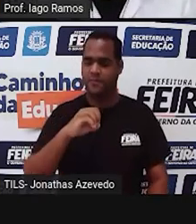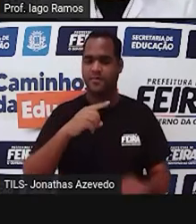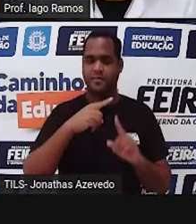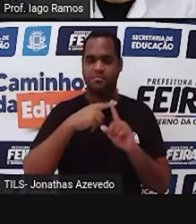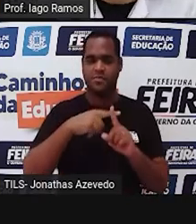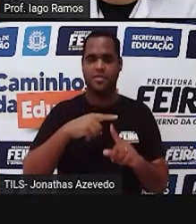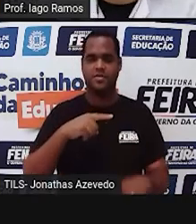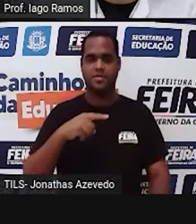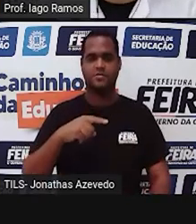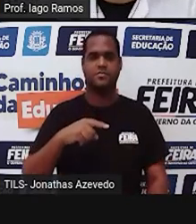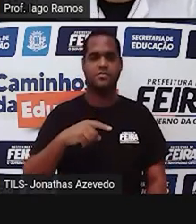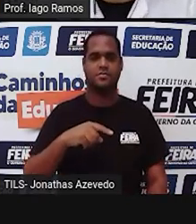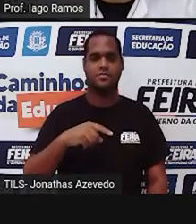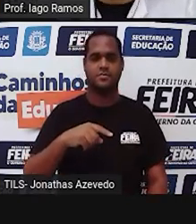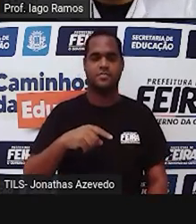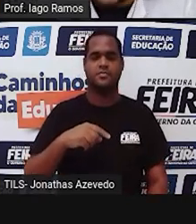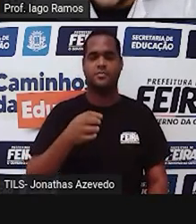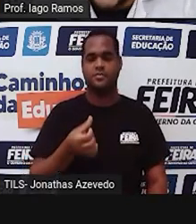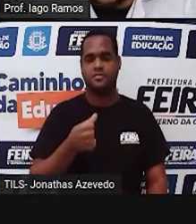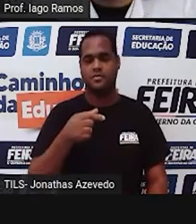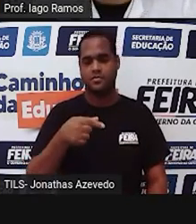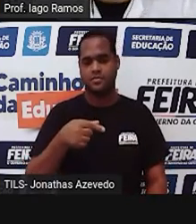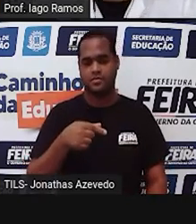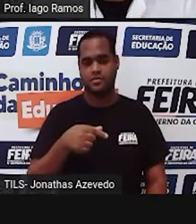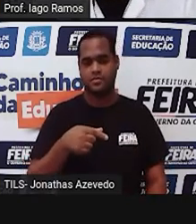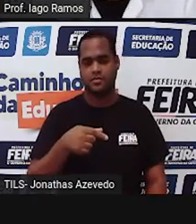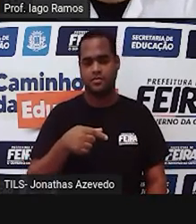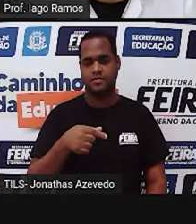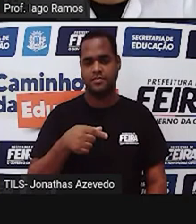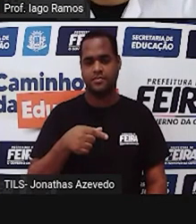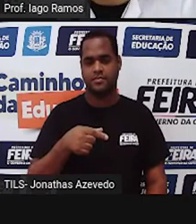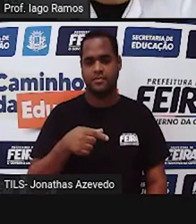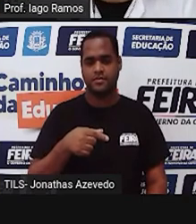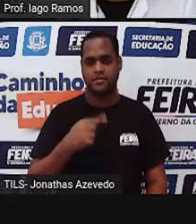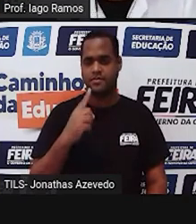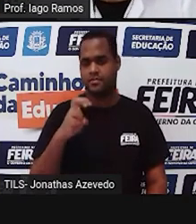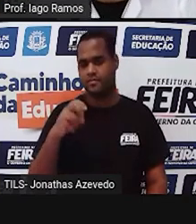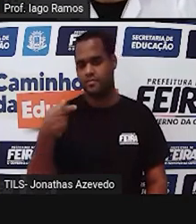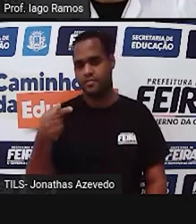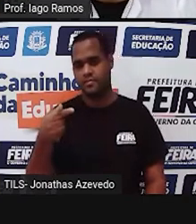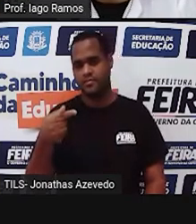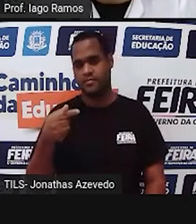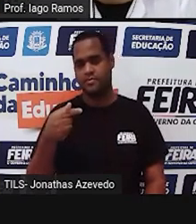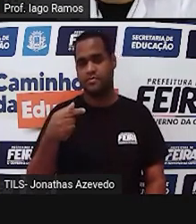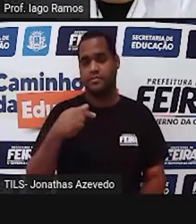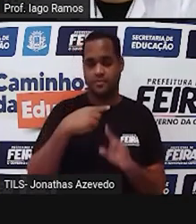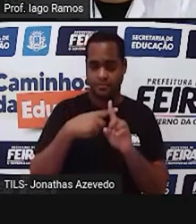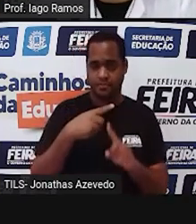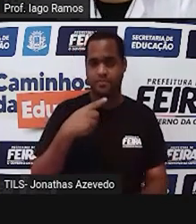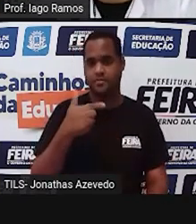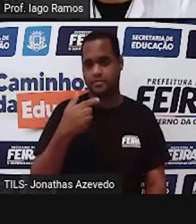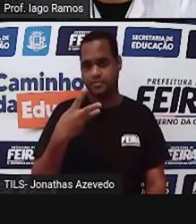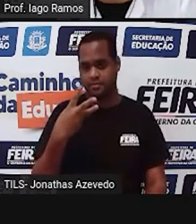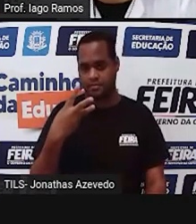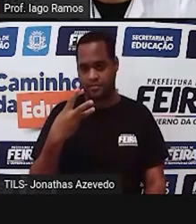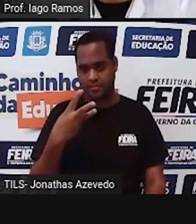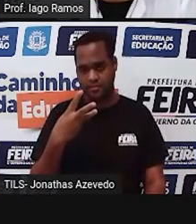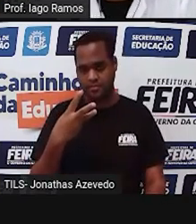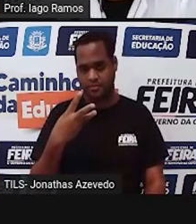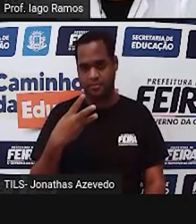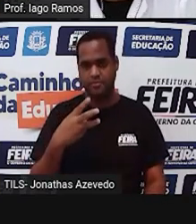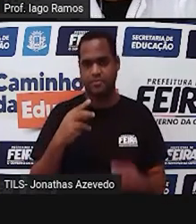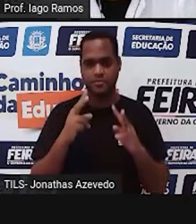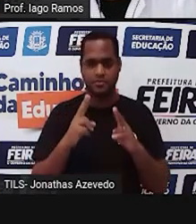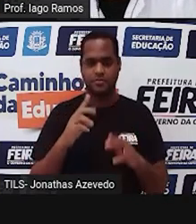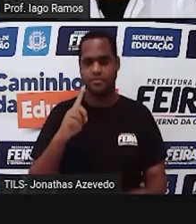67, aparecendo na tela, 157 mais um ângulo de 23, igual